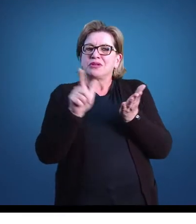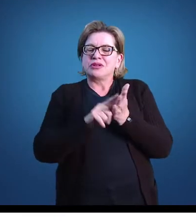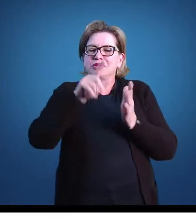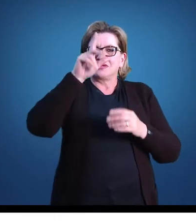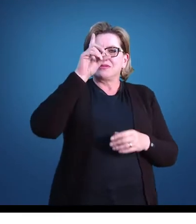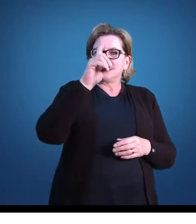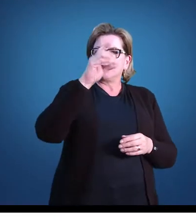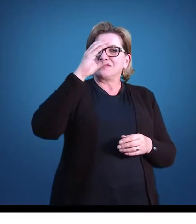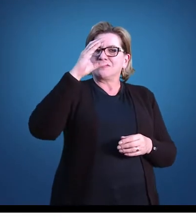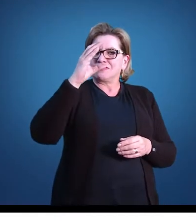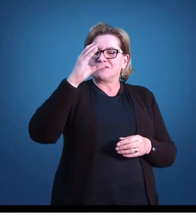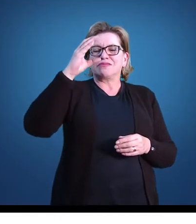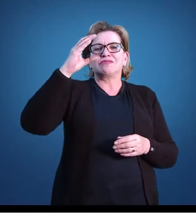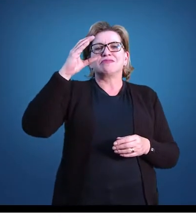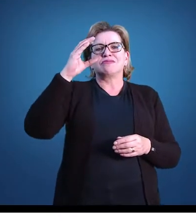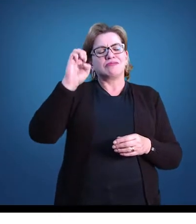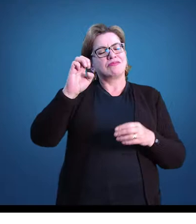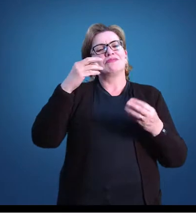a conversa com as professoras.